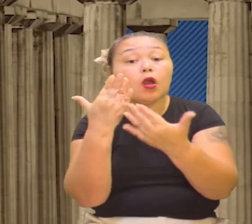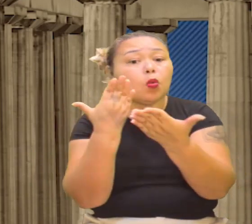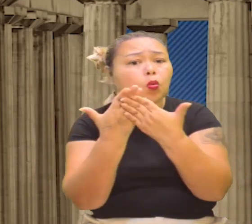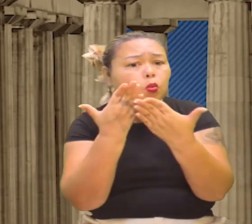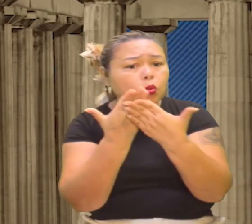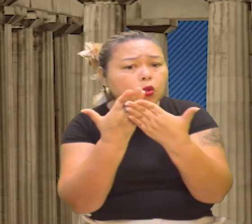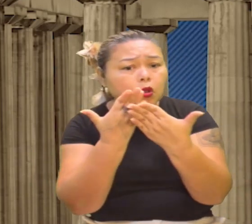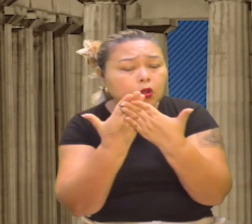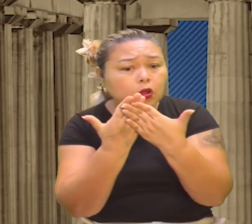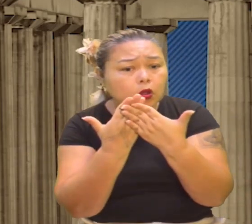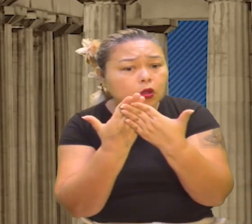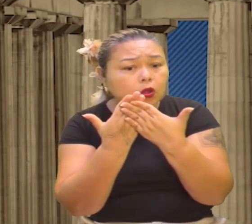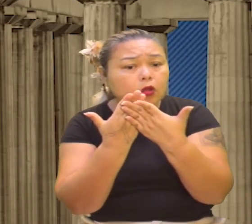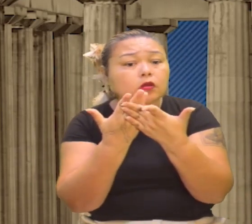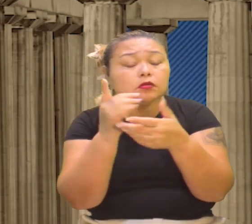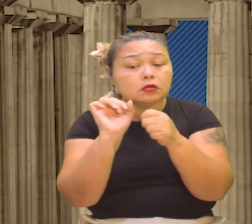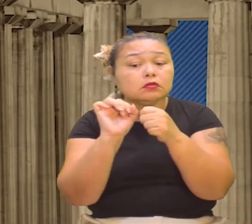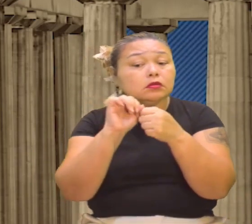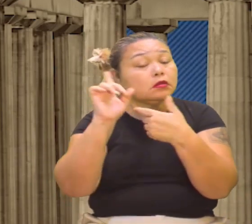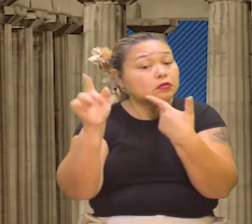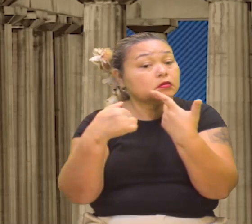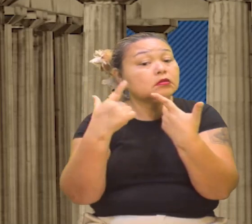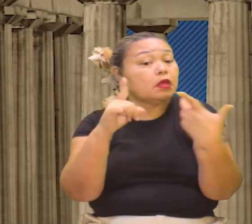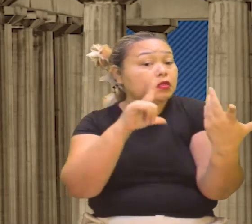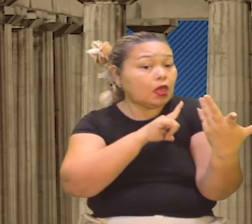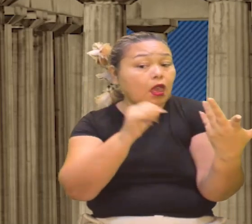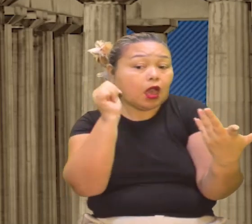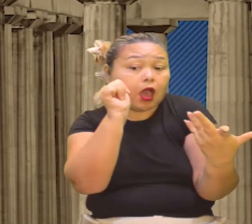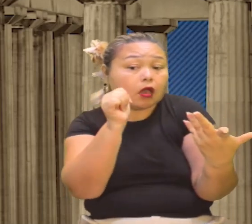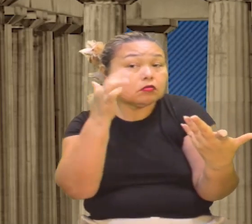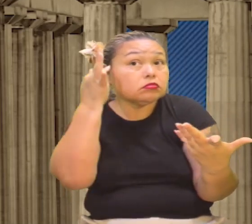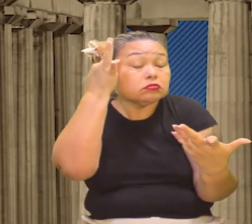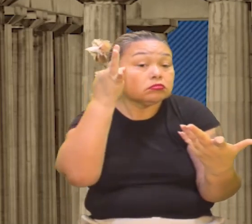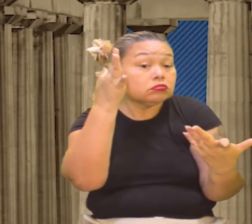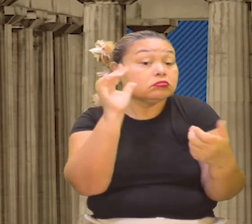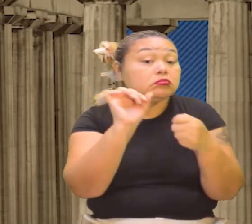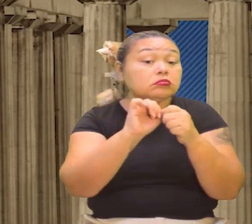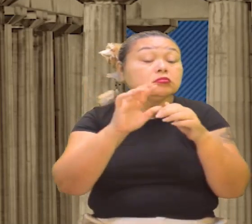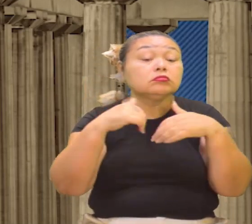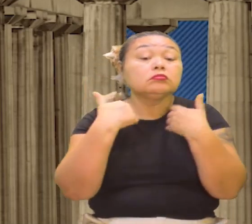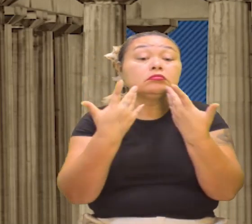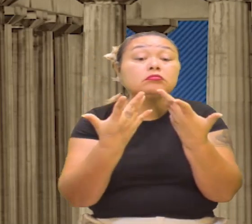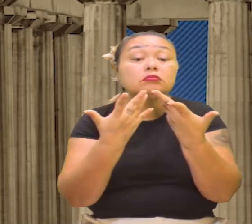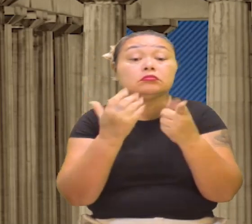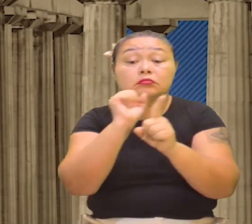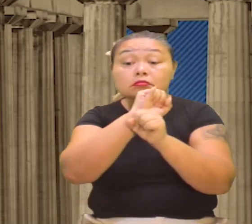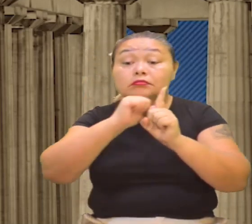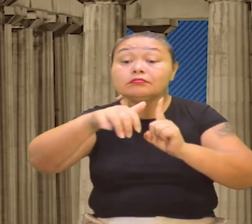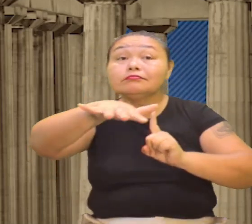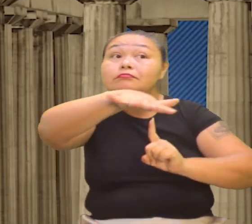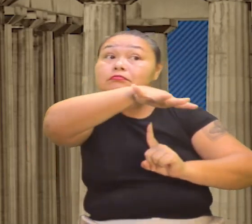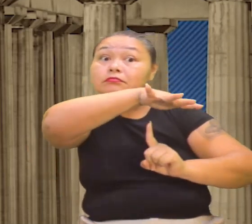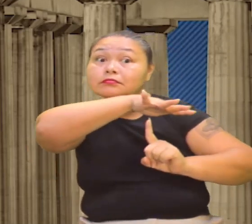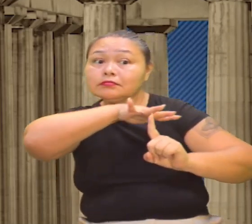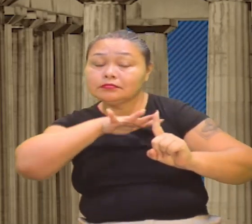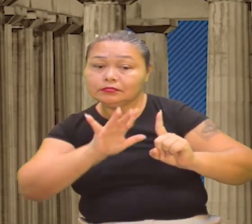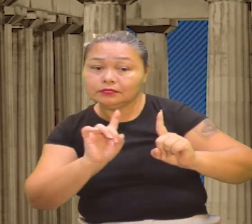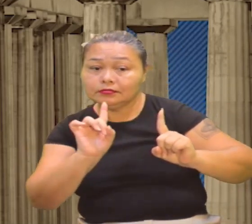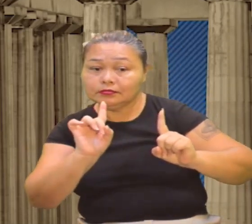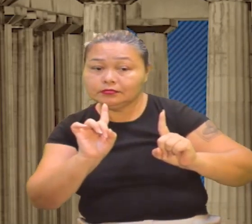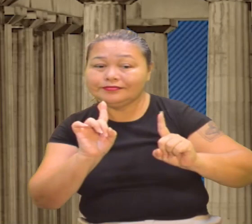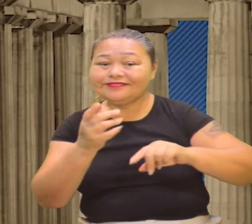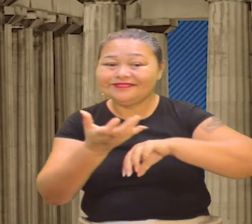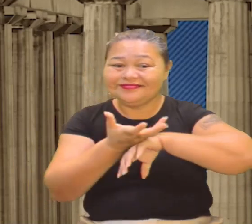parquia, é uma delas, então, teve mulheres filósofas, ou seja, socialmente falando, isso aí, o